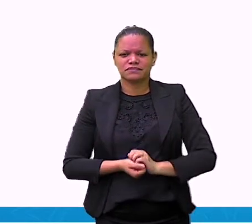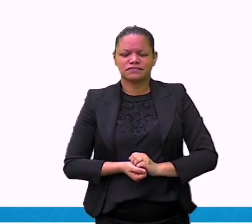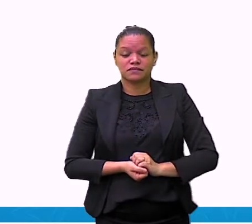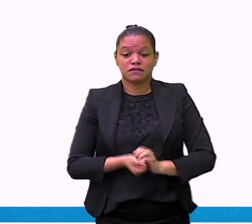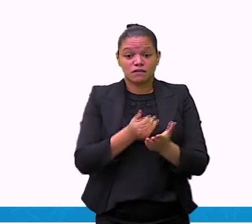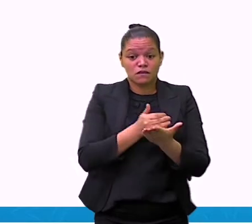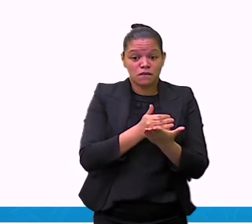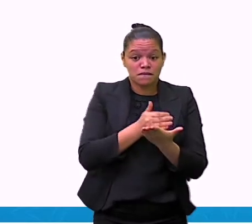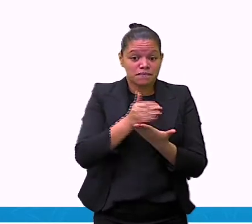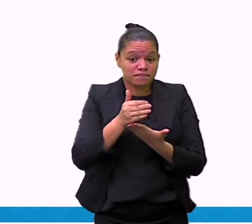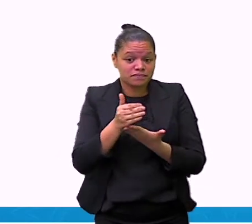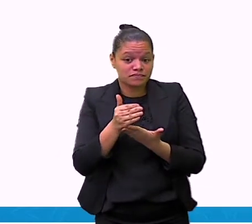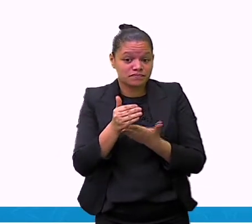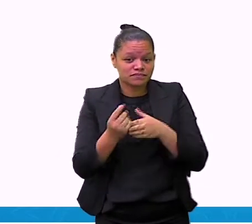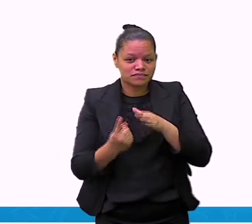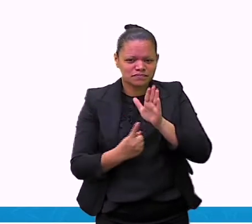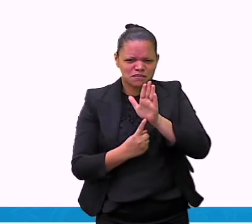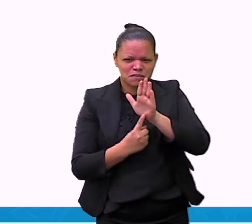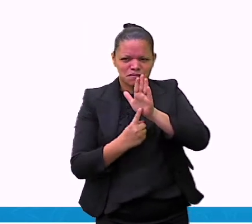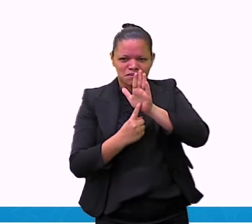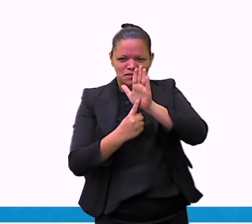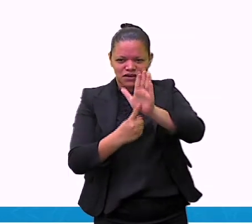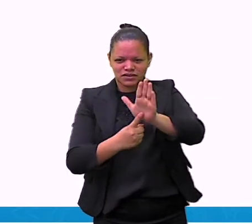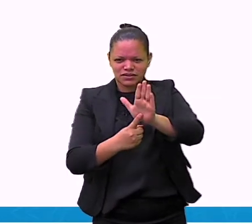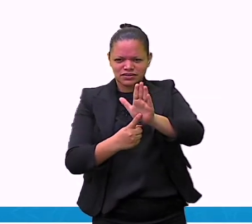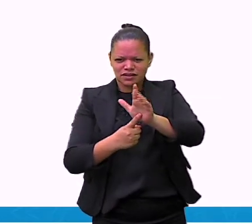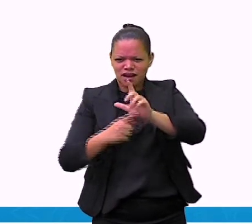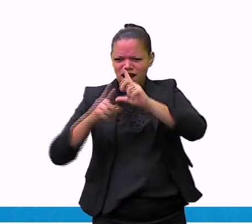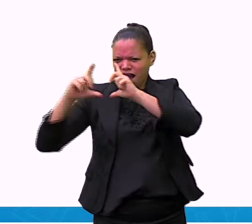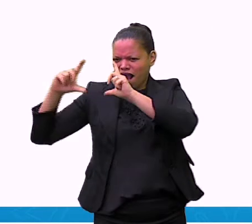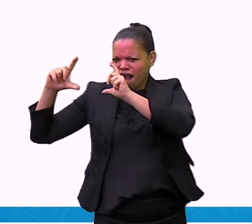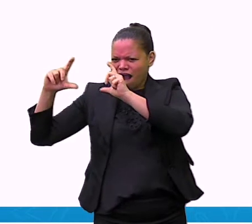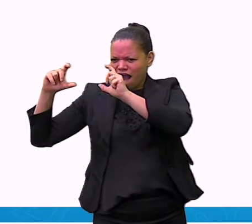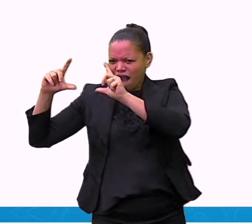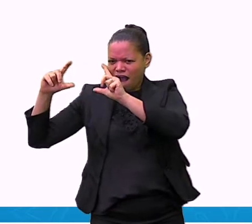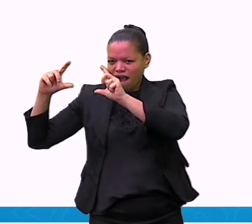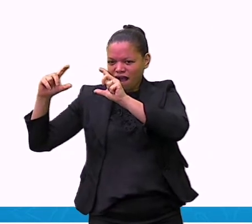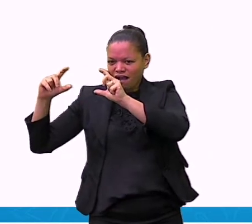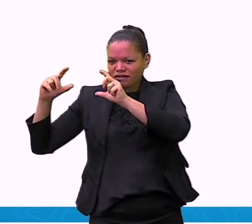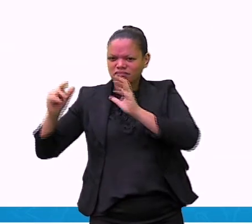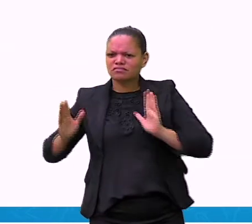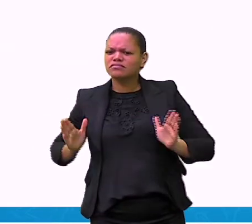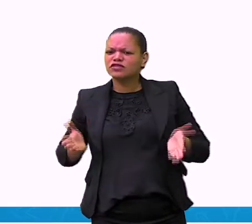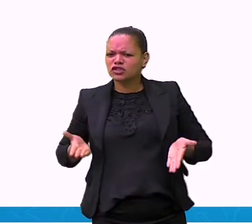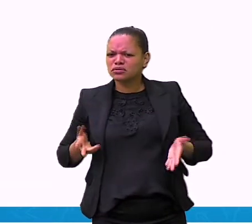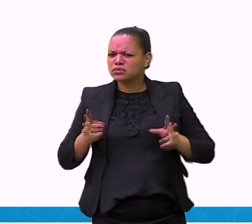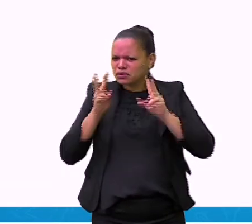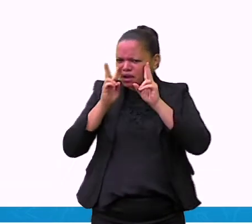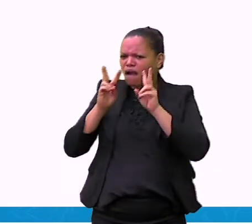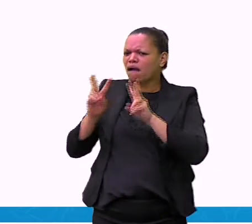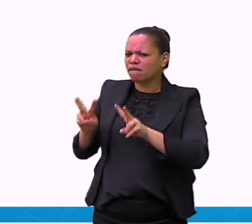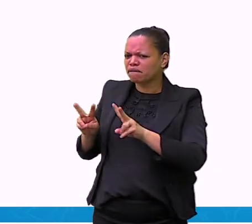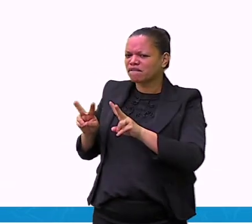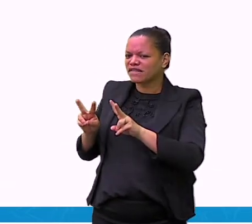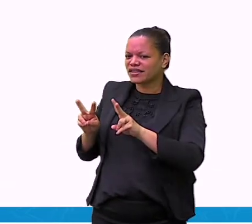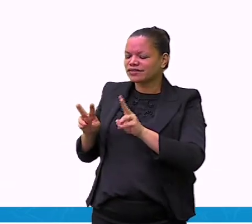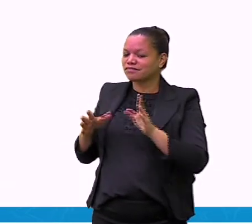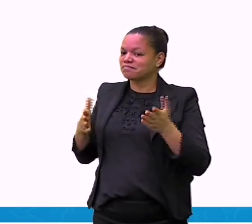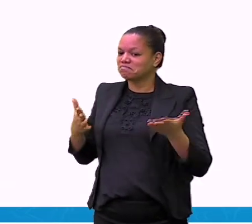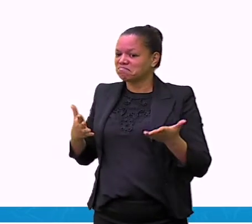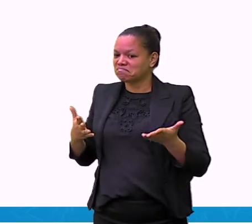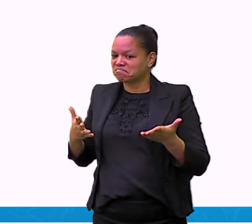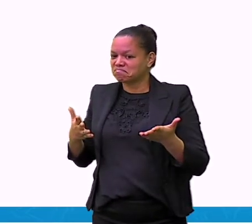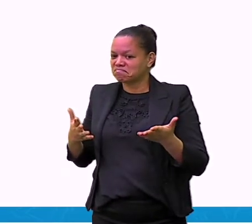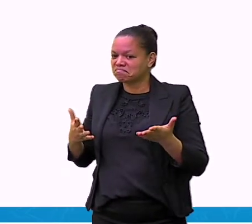aula mostrando para você um clique. Você já viu isso muito por aí, não já? Todo mundo fazendo clique.